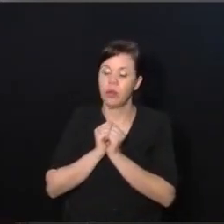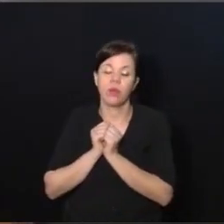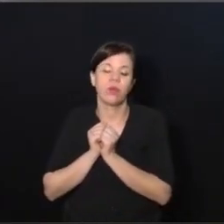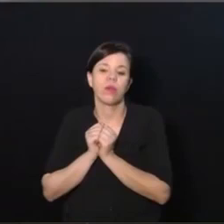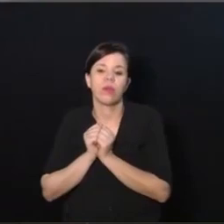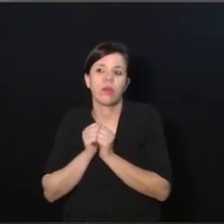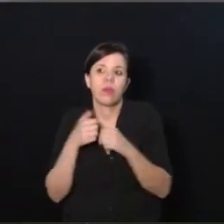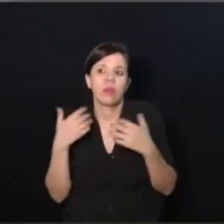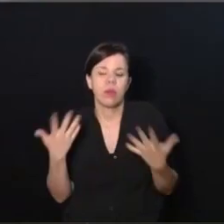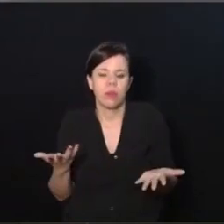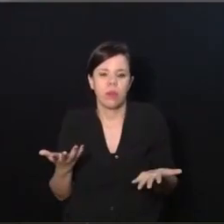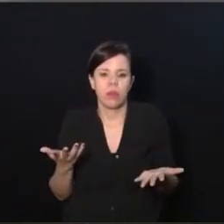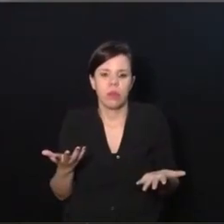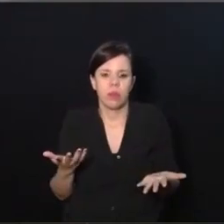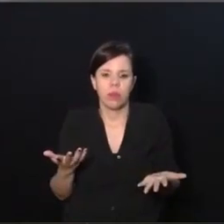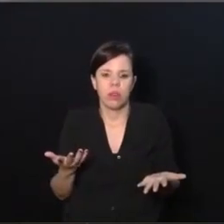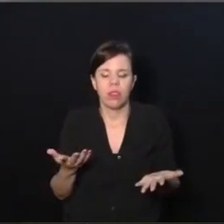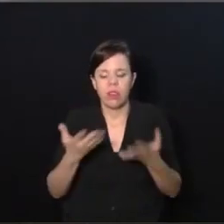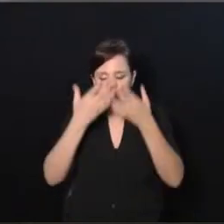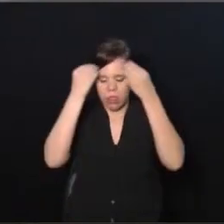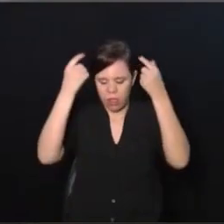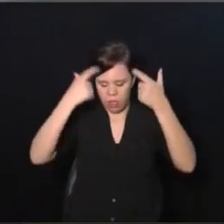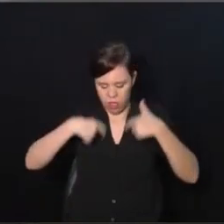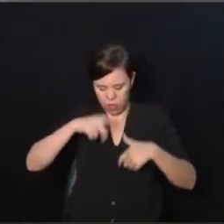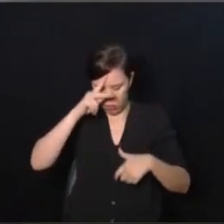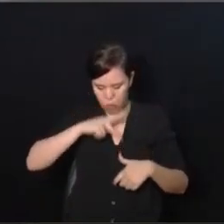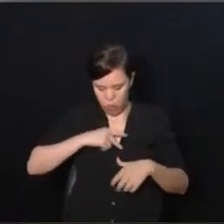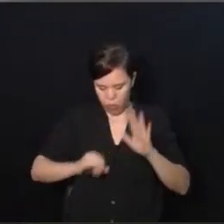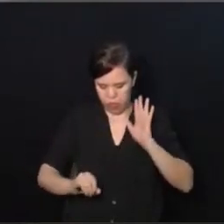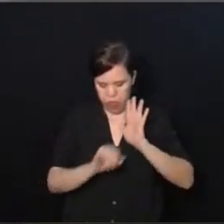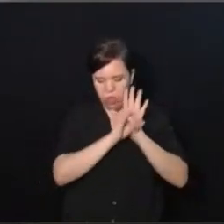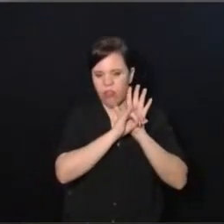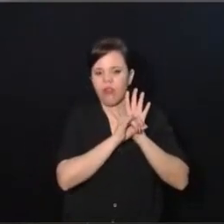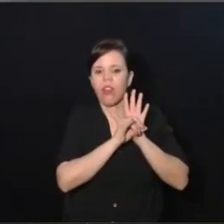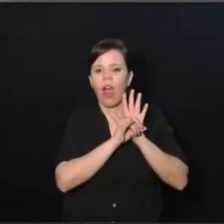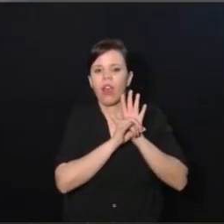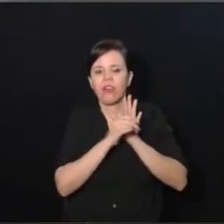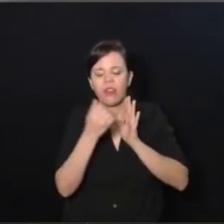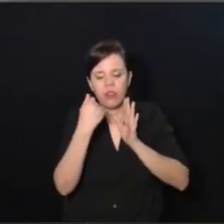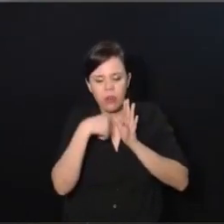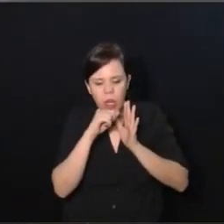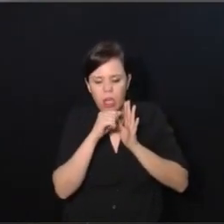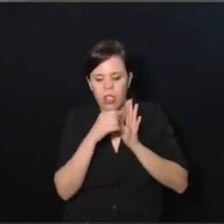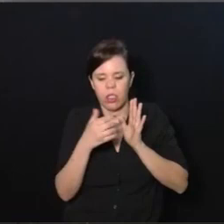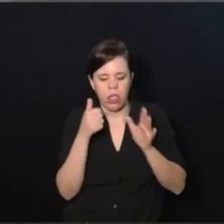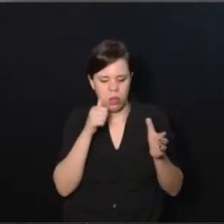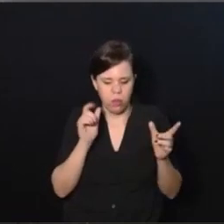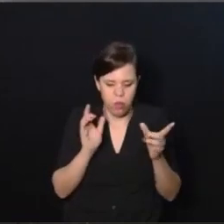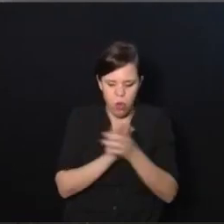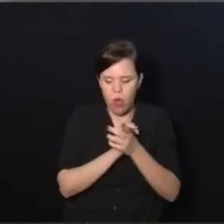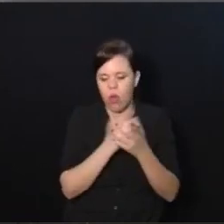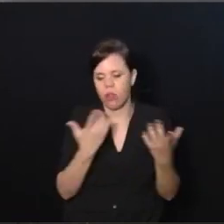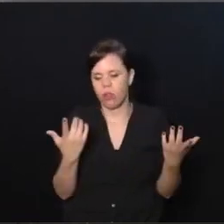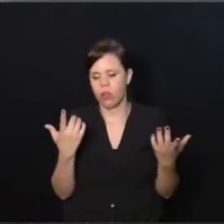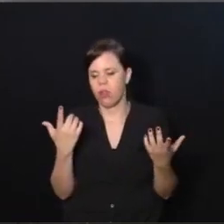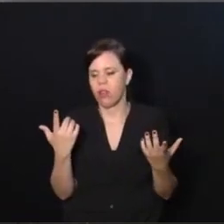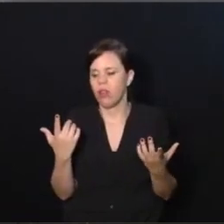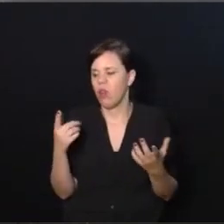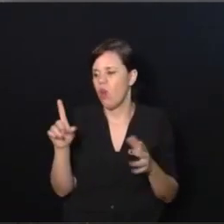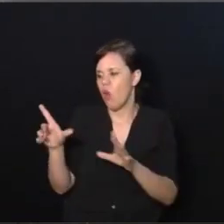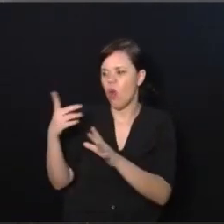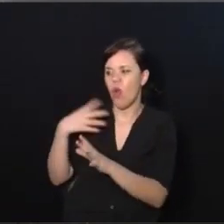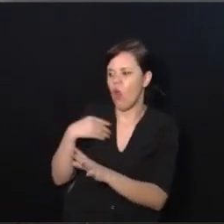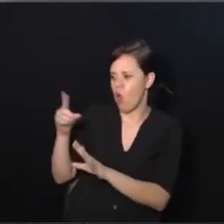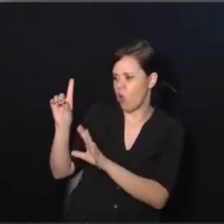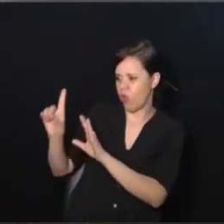e aí acaba deixando de ser esposa, acaba deixando de ser mãe do outro filho porque tudo é para aquele que tem deficiência, pobre, coitado.